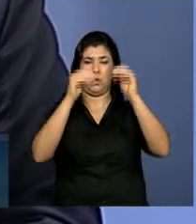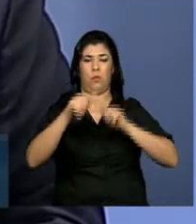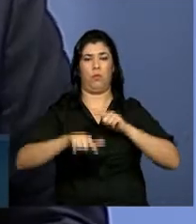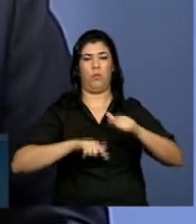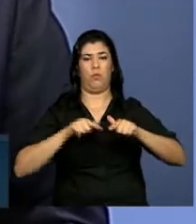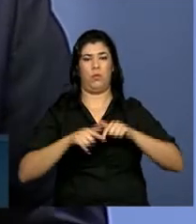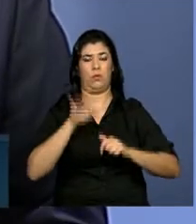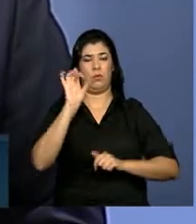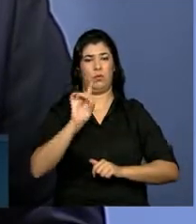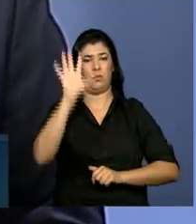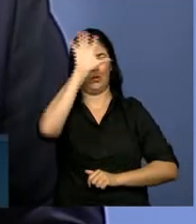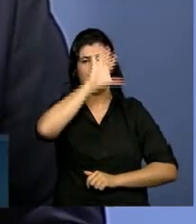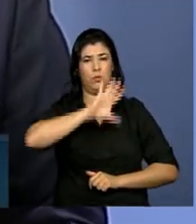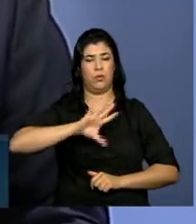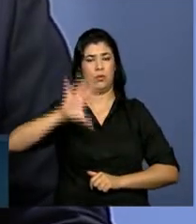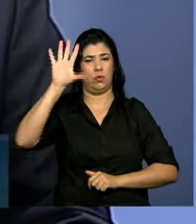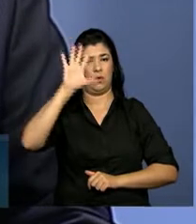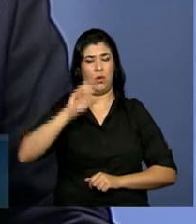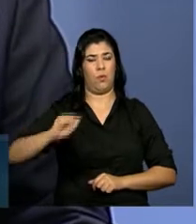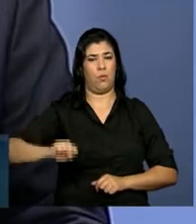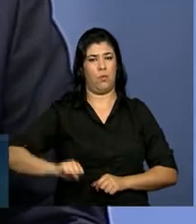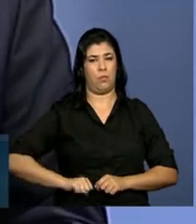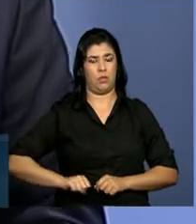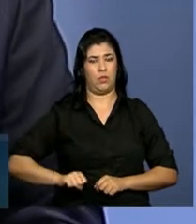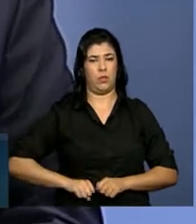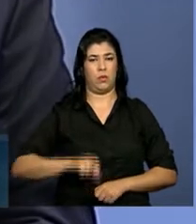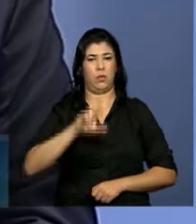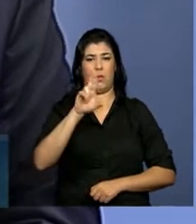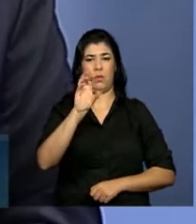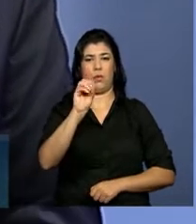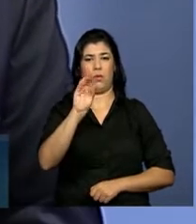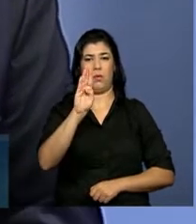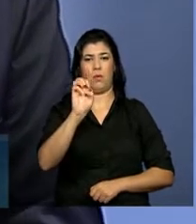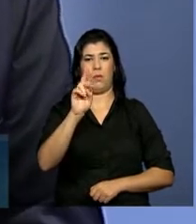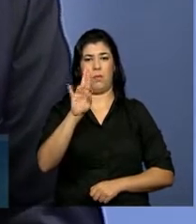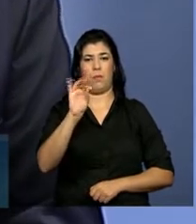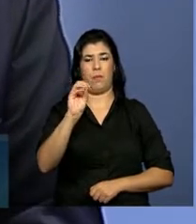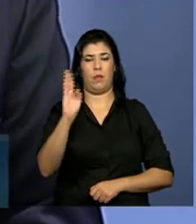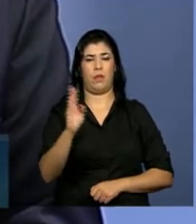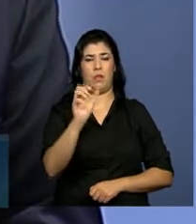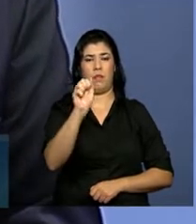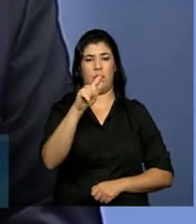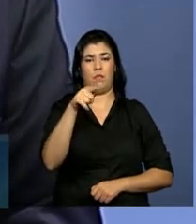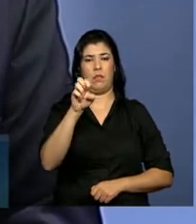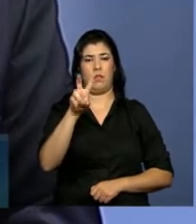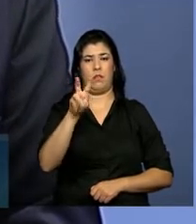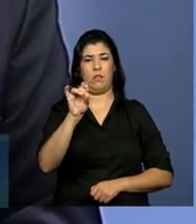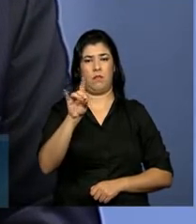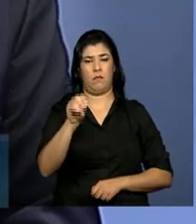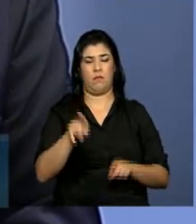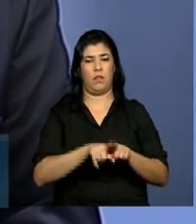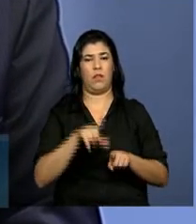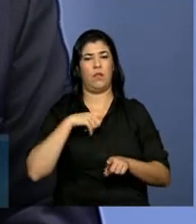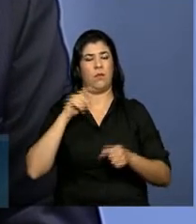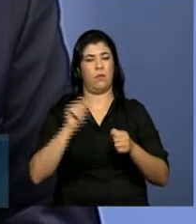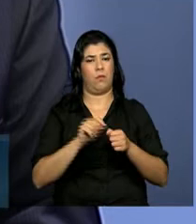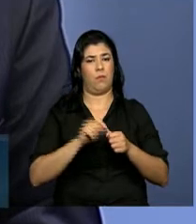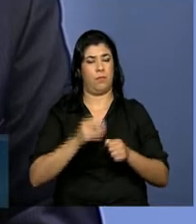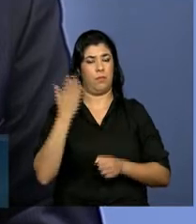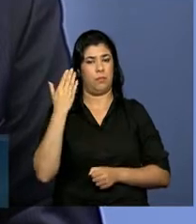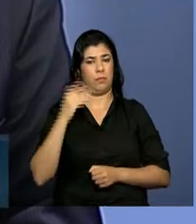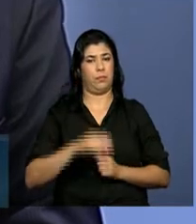diretor-geral, o embaixador Roberto Azevedo, tem desempenhado. No que toca ao nosso ministério, eu gostaria de dizer que é uma